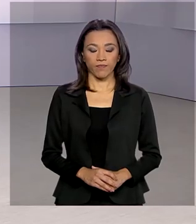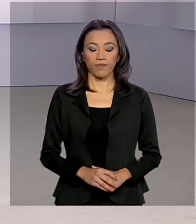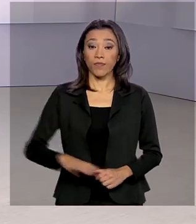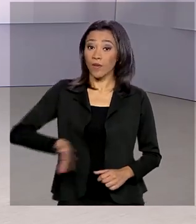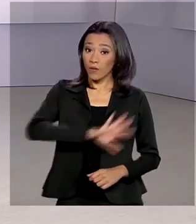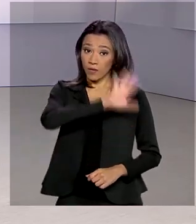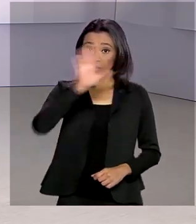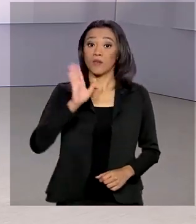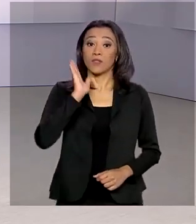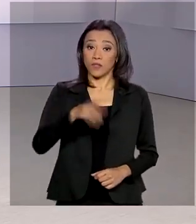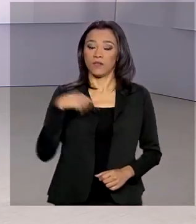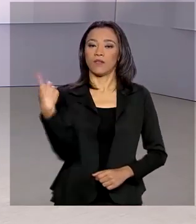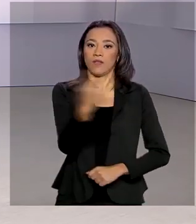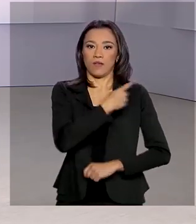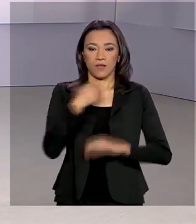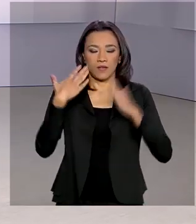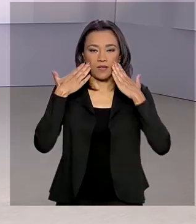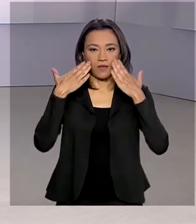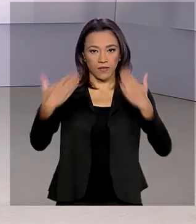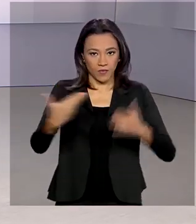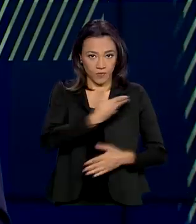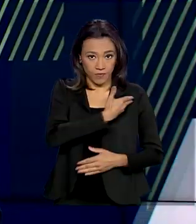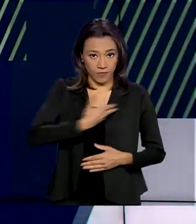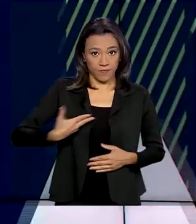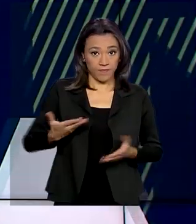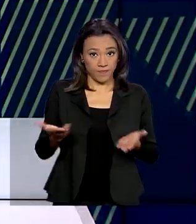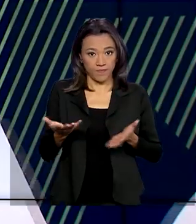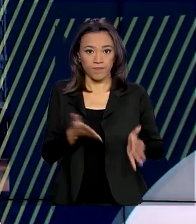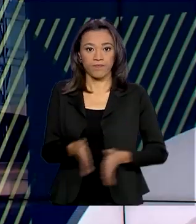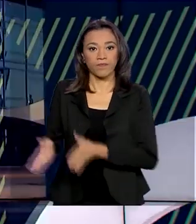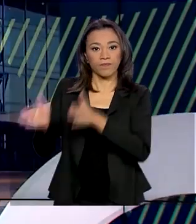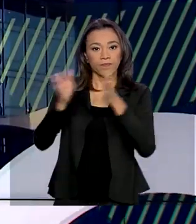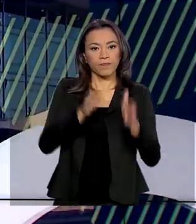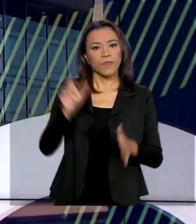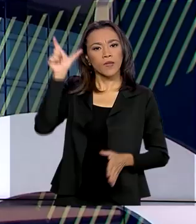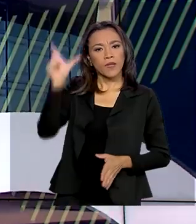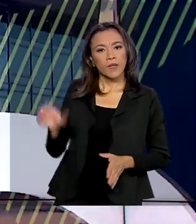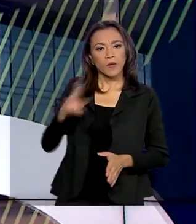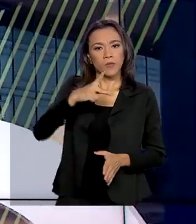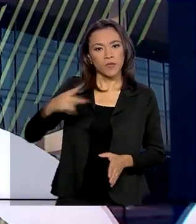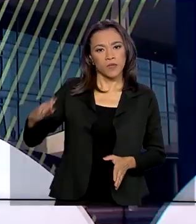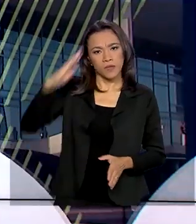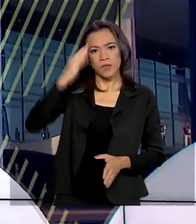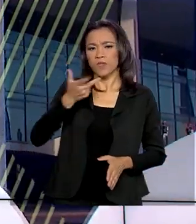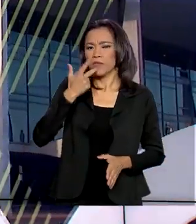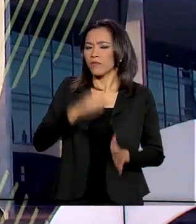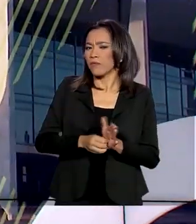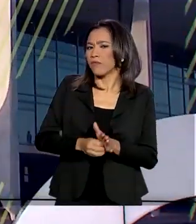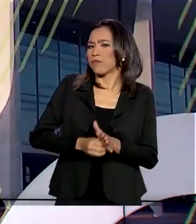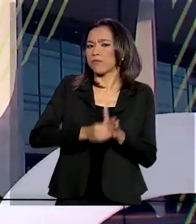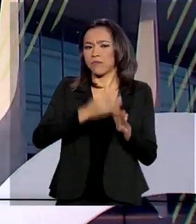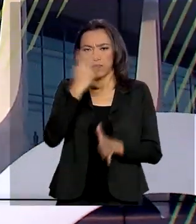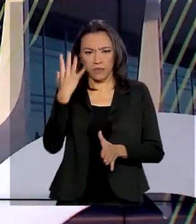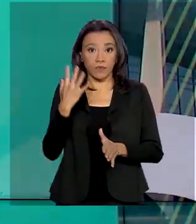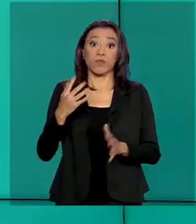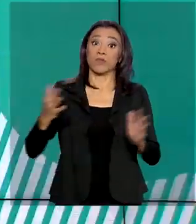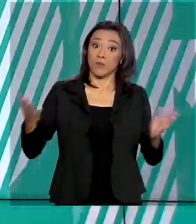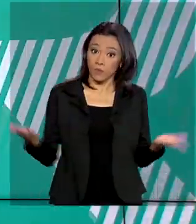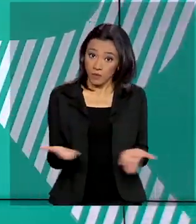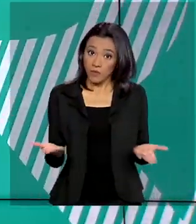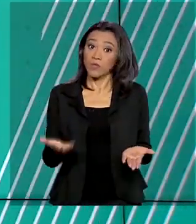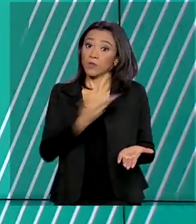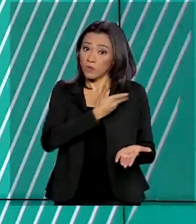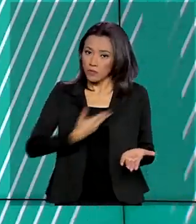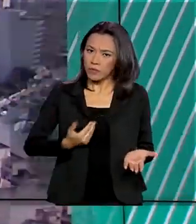Olá, já estamos no ar com o governo agora. O presidente Jair Bolsonaro reafirmou hoje que o governo está fazendo o todo